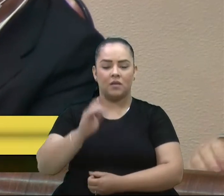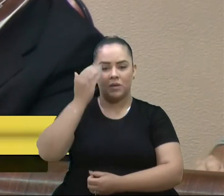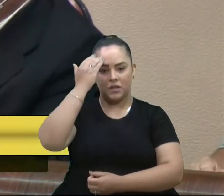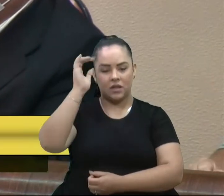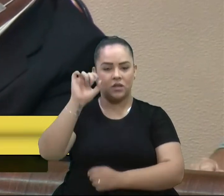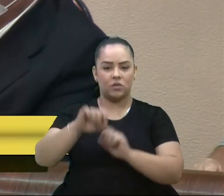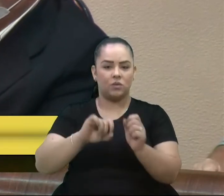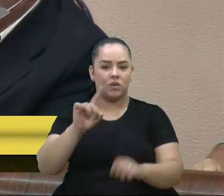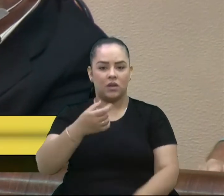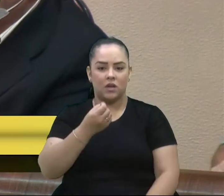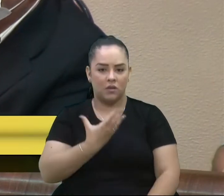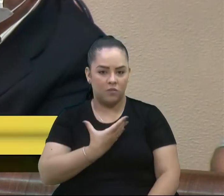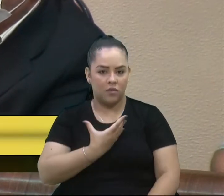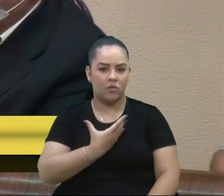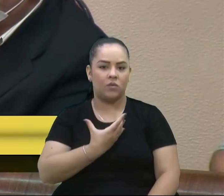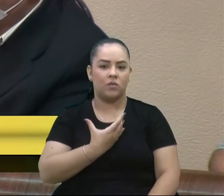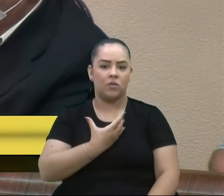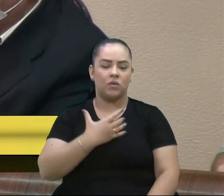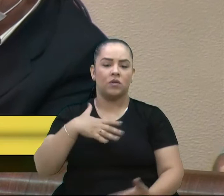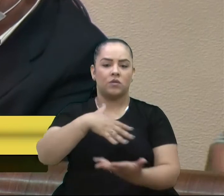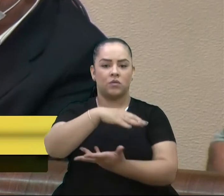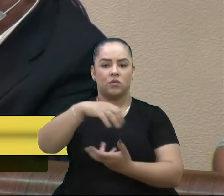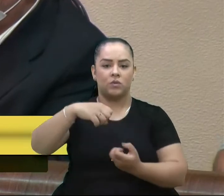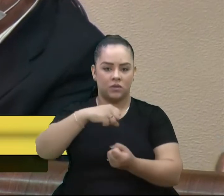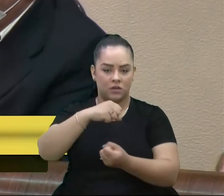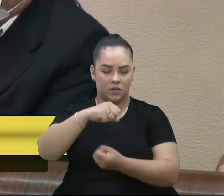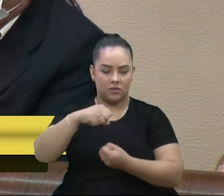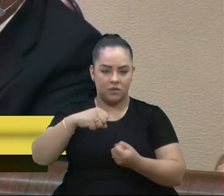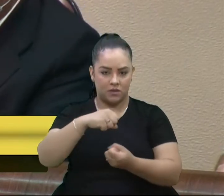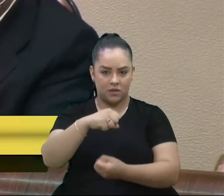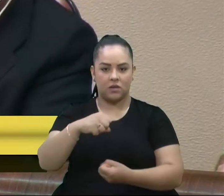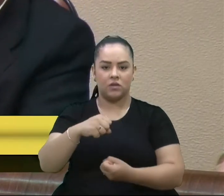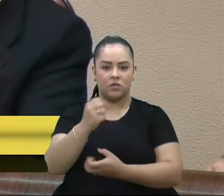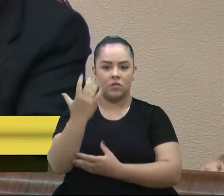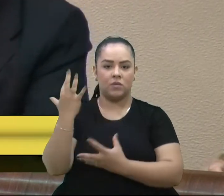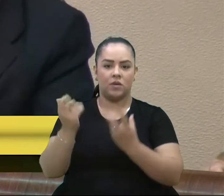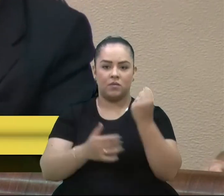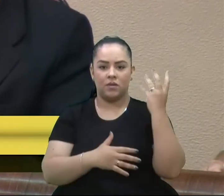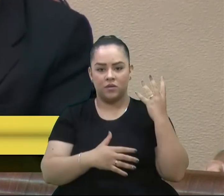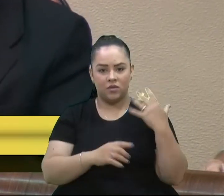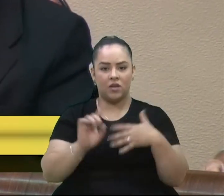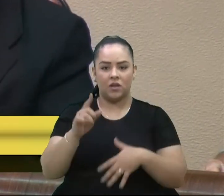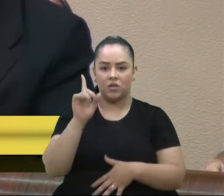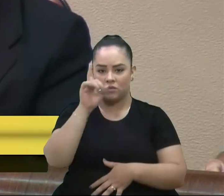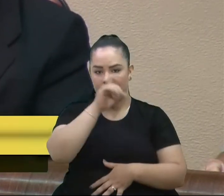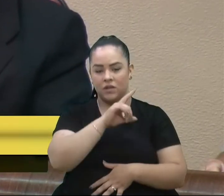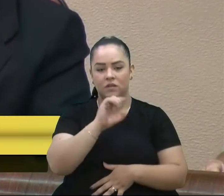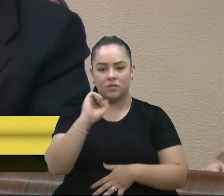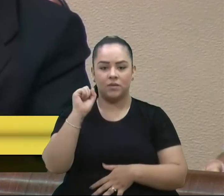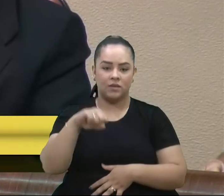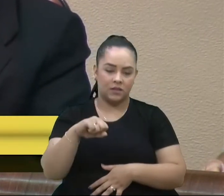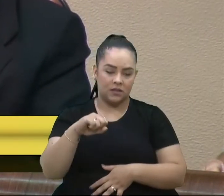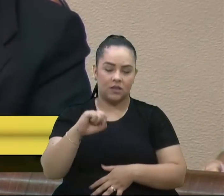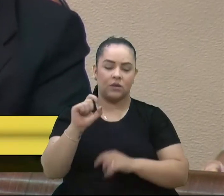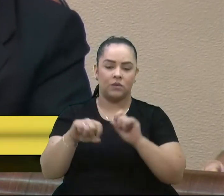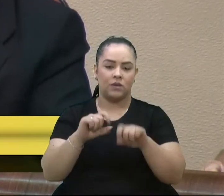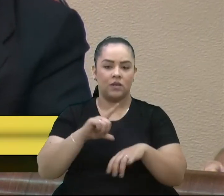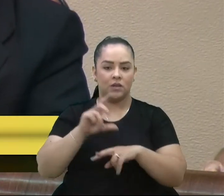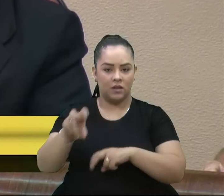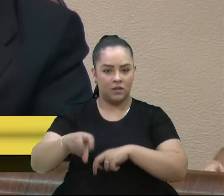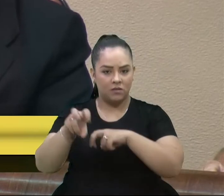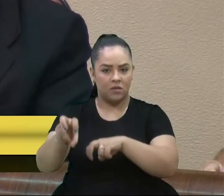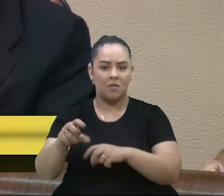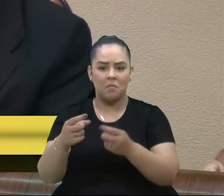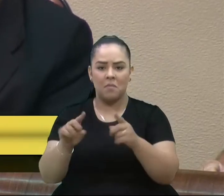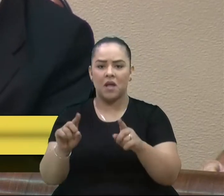questão, da sustentabilidade ambiental, então fica difícil, claro que o agronegócio, mas o que